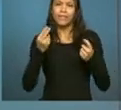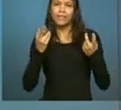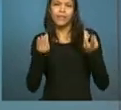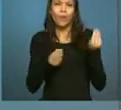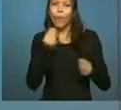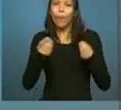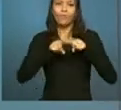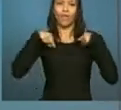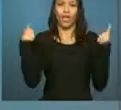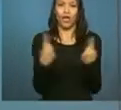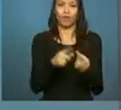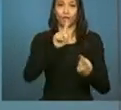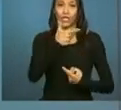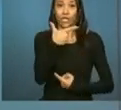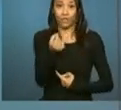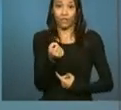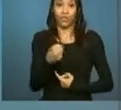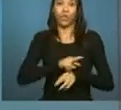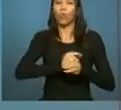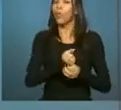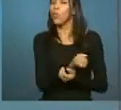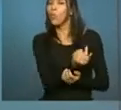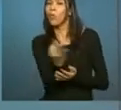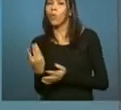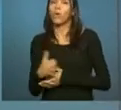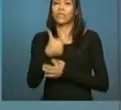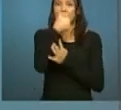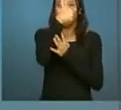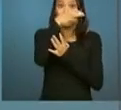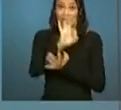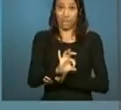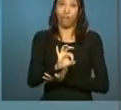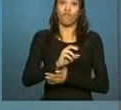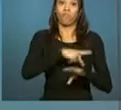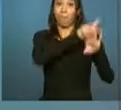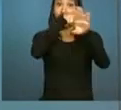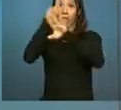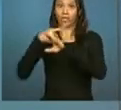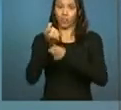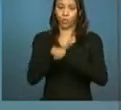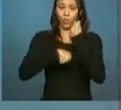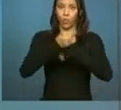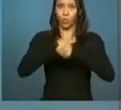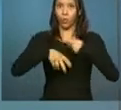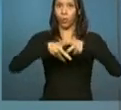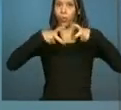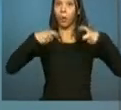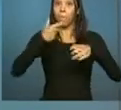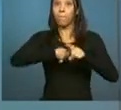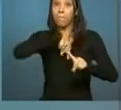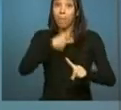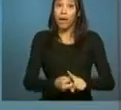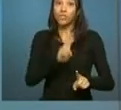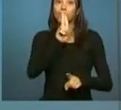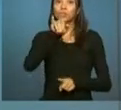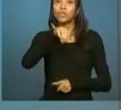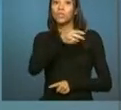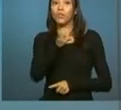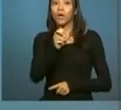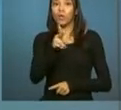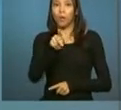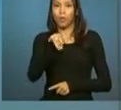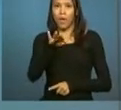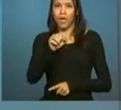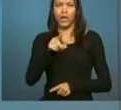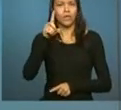G20, o grupo formado pelas 19 maiores economias do mundo, mais a União Europeia. O encontro está marcado para os